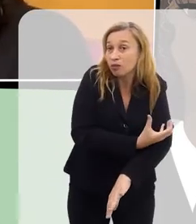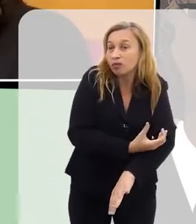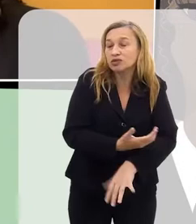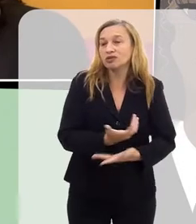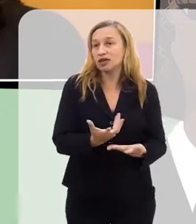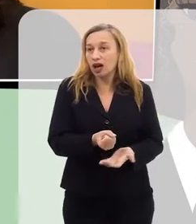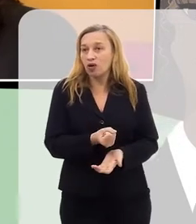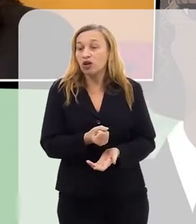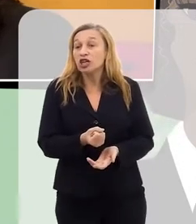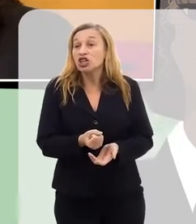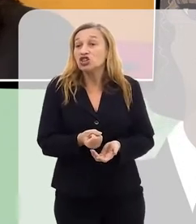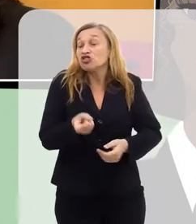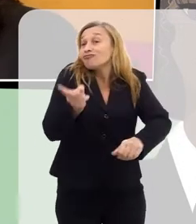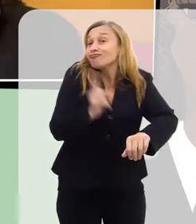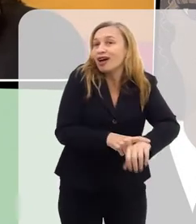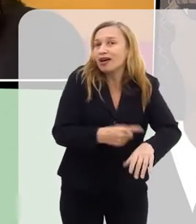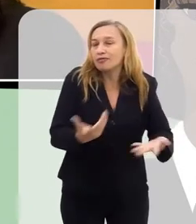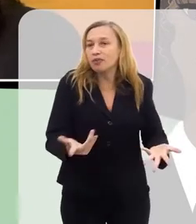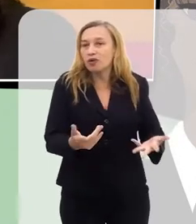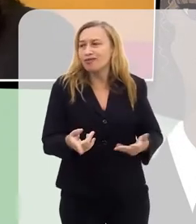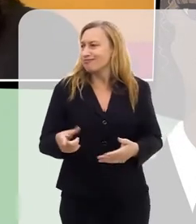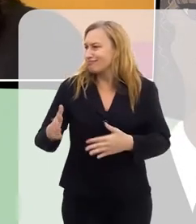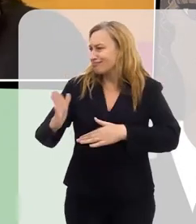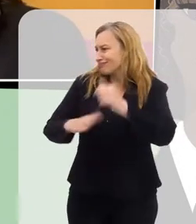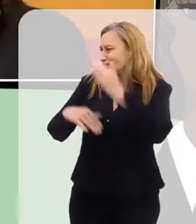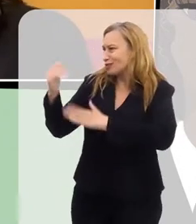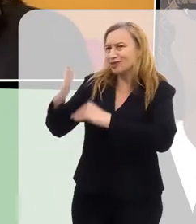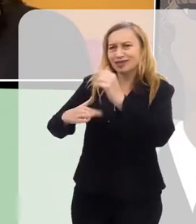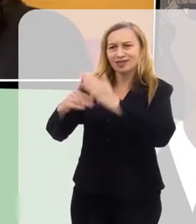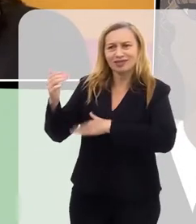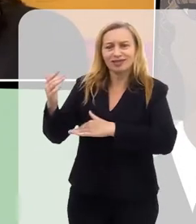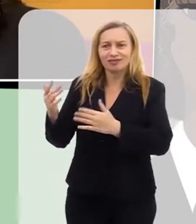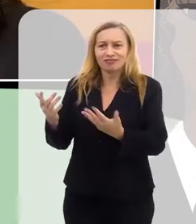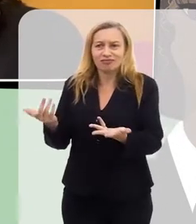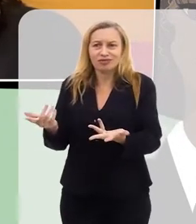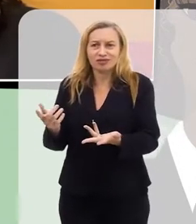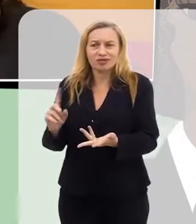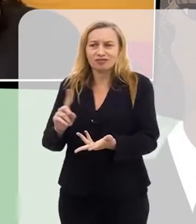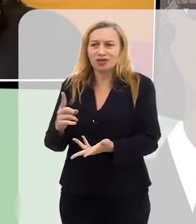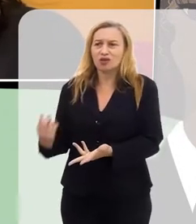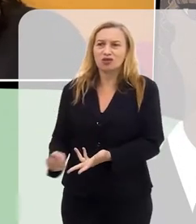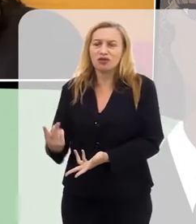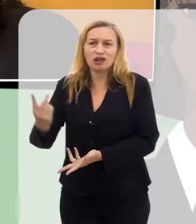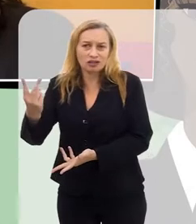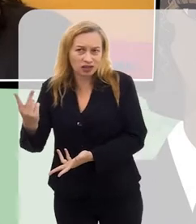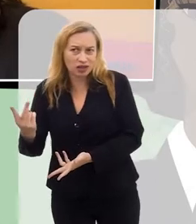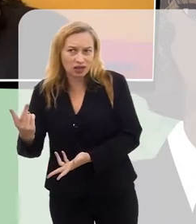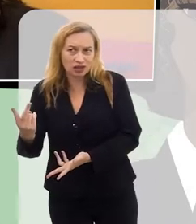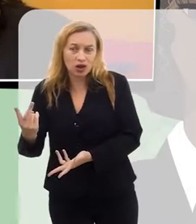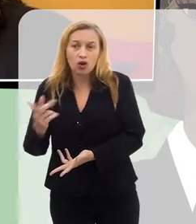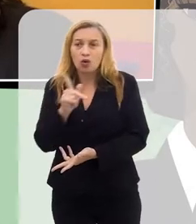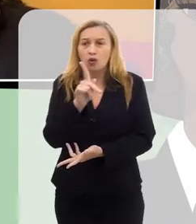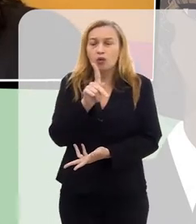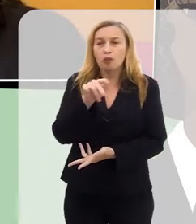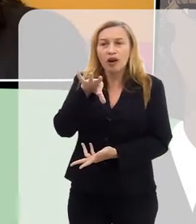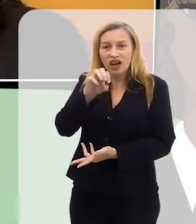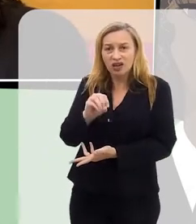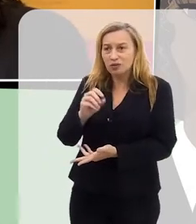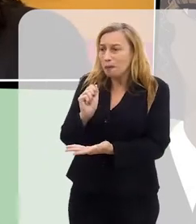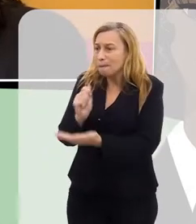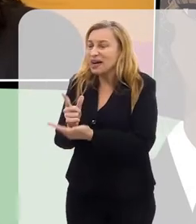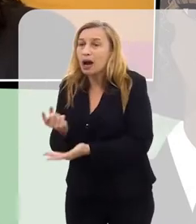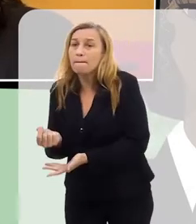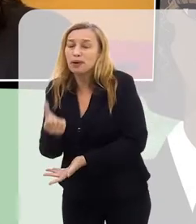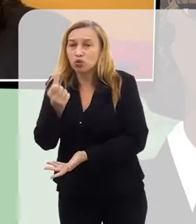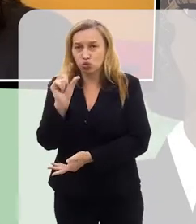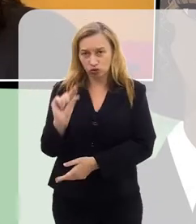de tempo. E esses profissionais não são compensados, né? A altura, né? O que o plano repassa para esses profissionais é